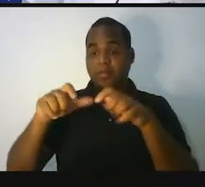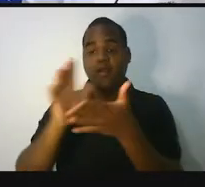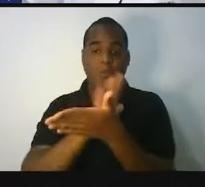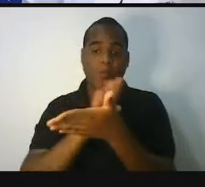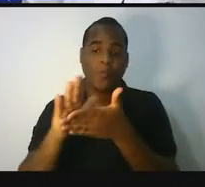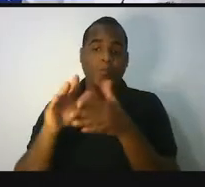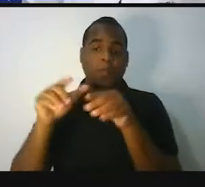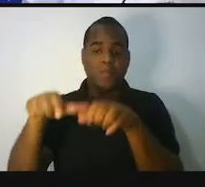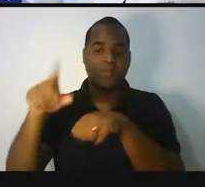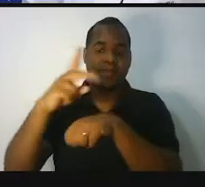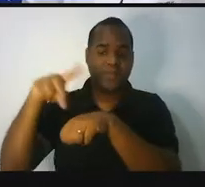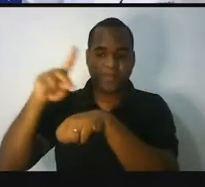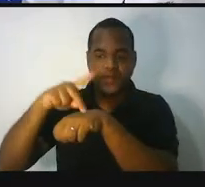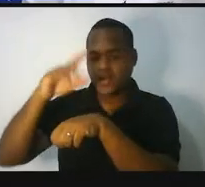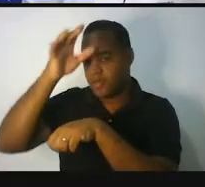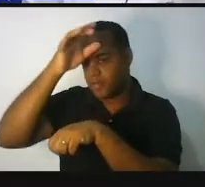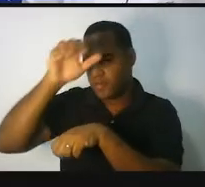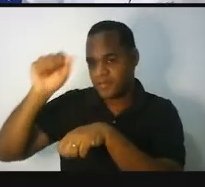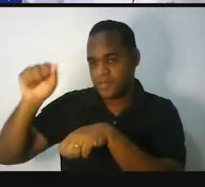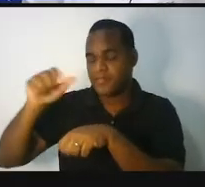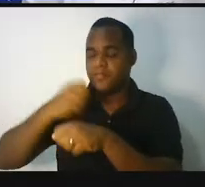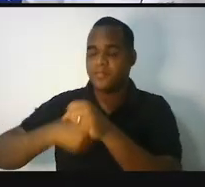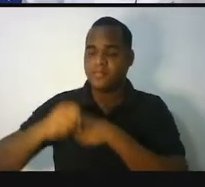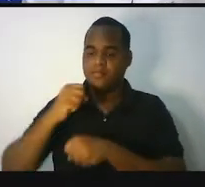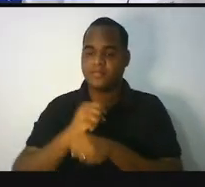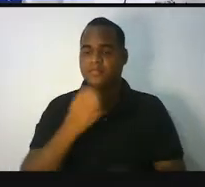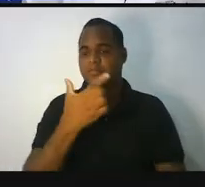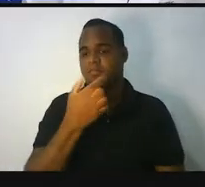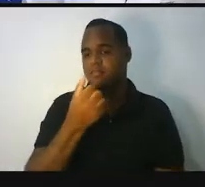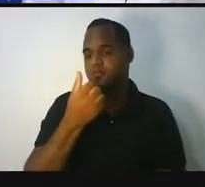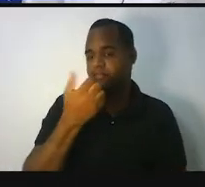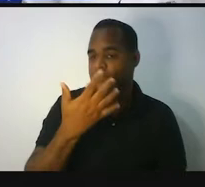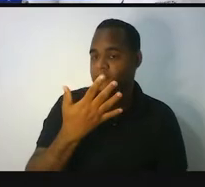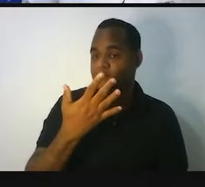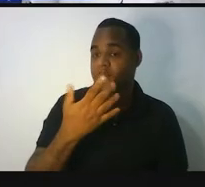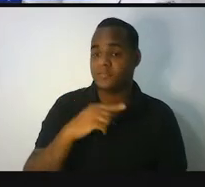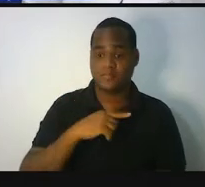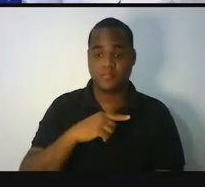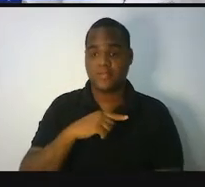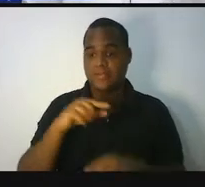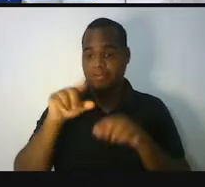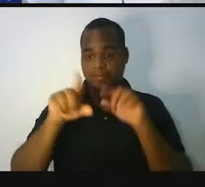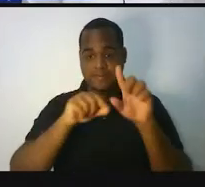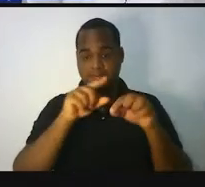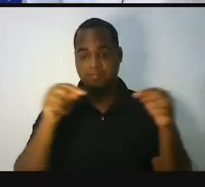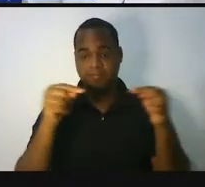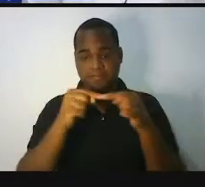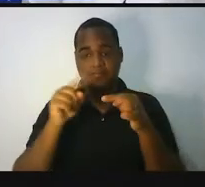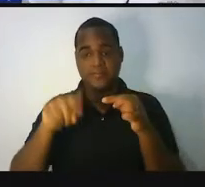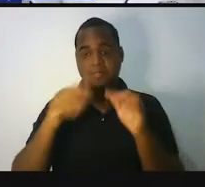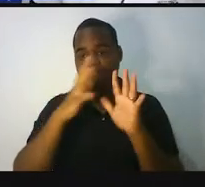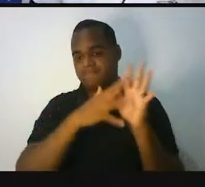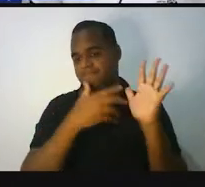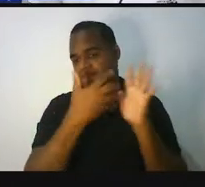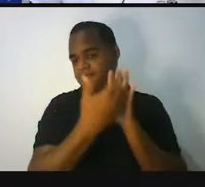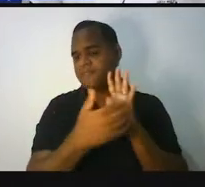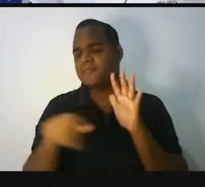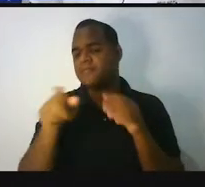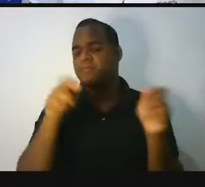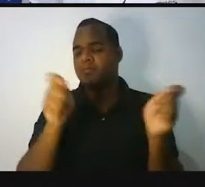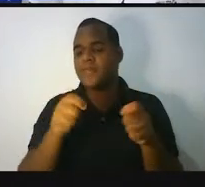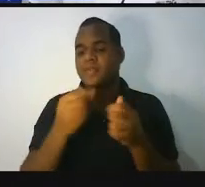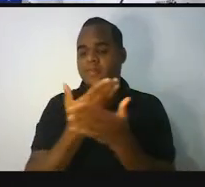africanos no ano de 2014 e com esses dados nessa tabela a gente pôde